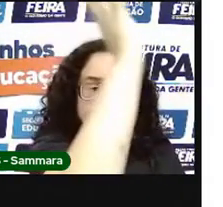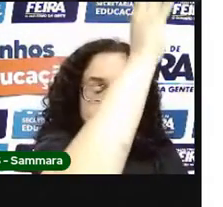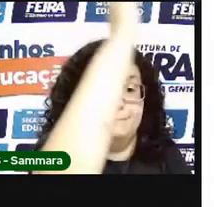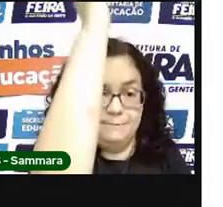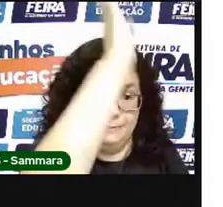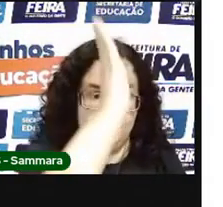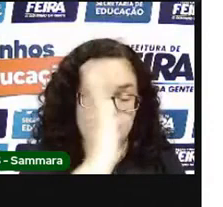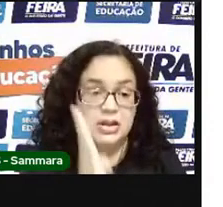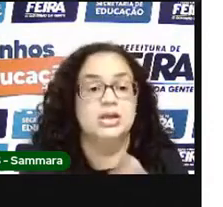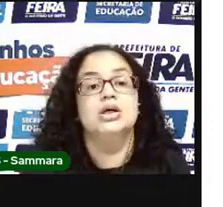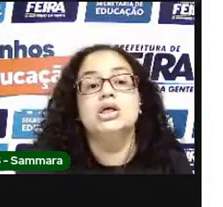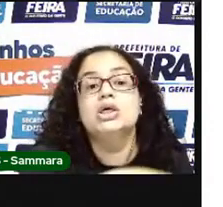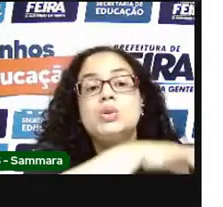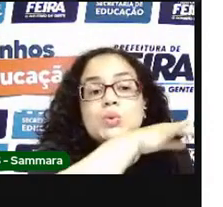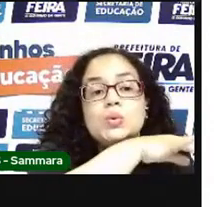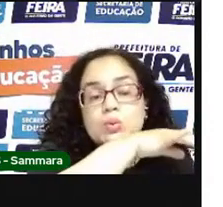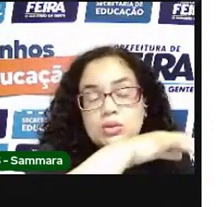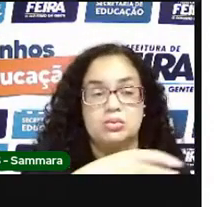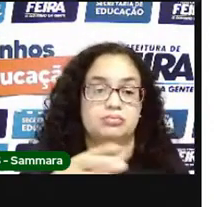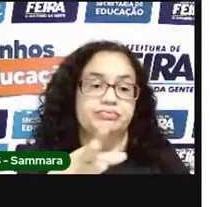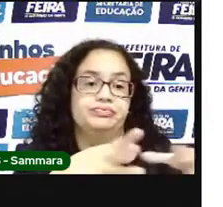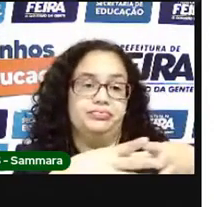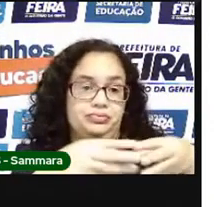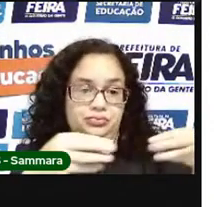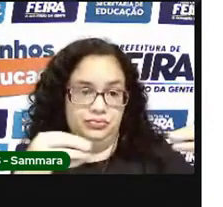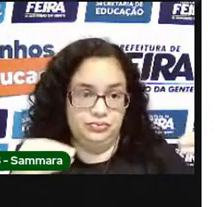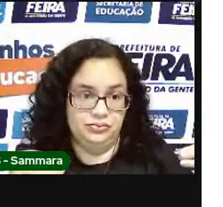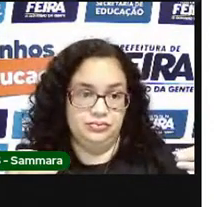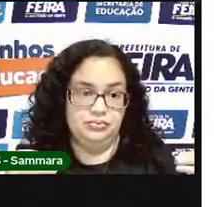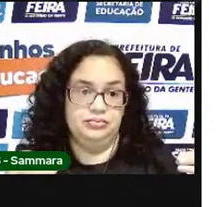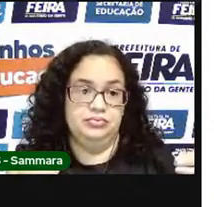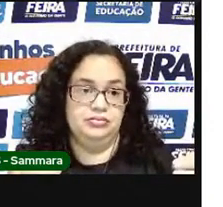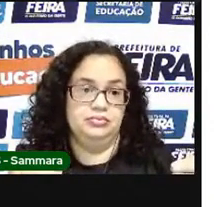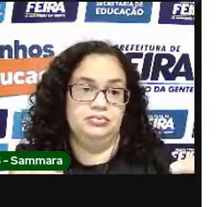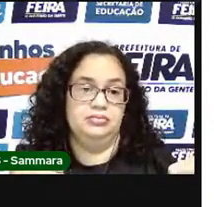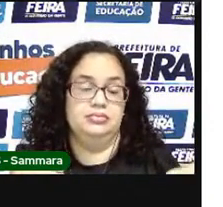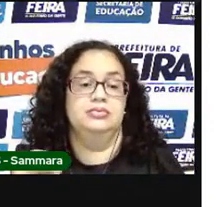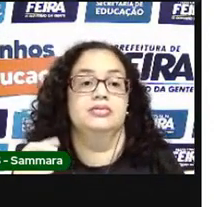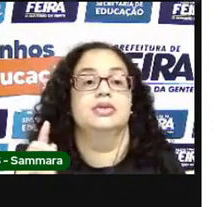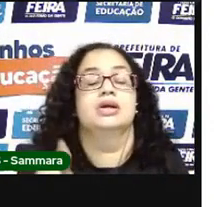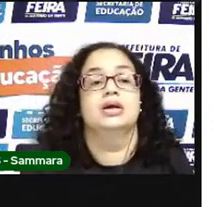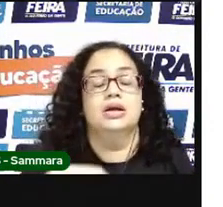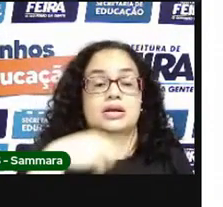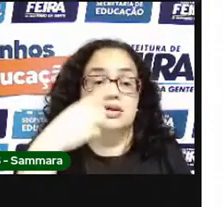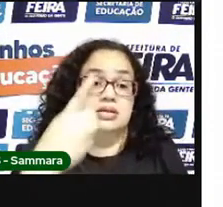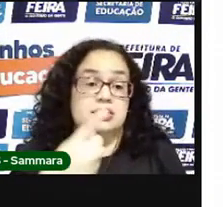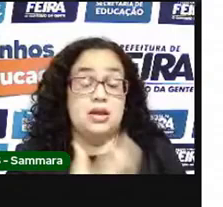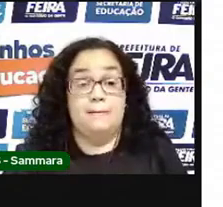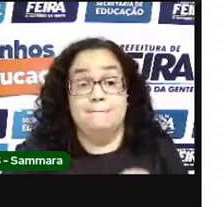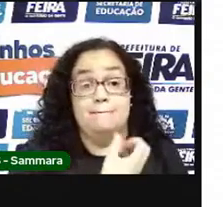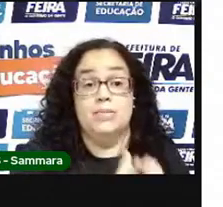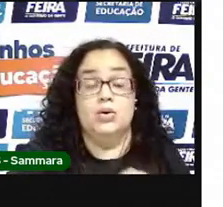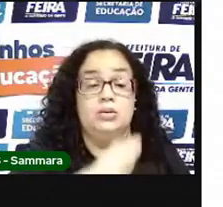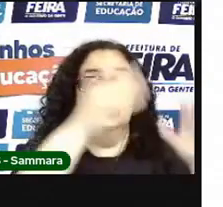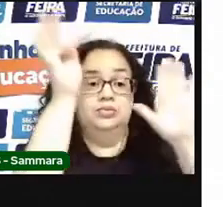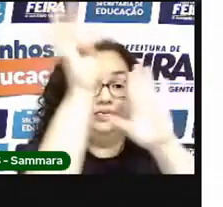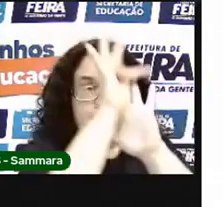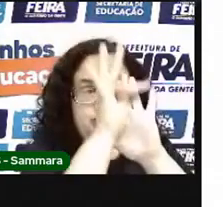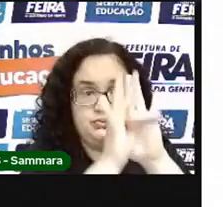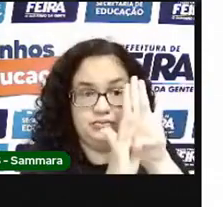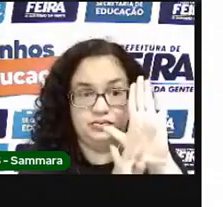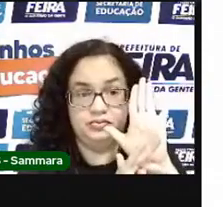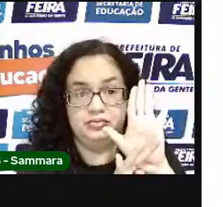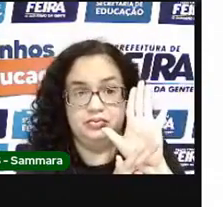um animal que está em extinção, né? A esse poema, a esse texto, nós vamos